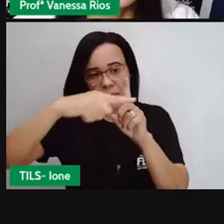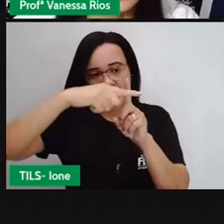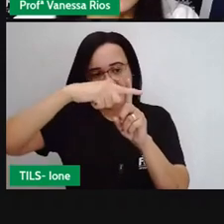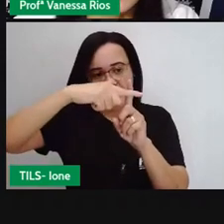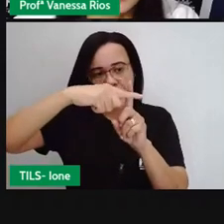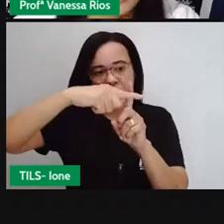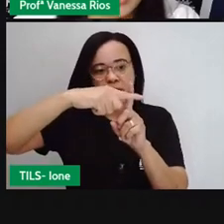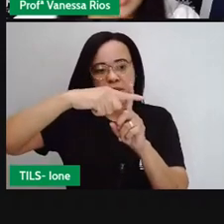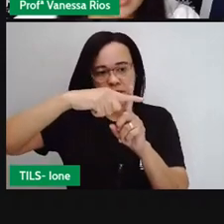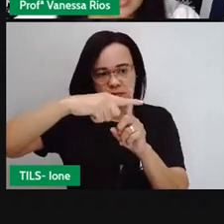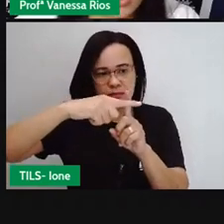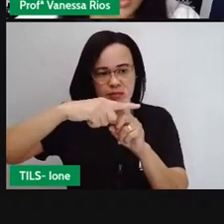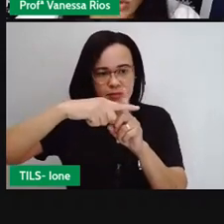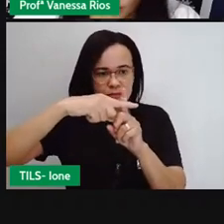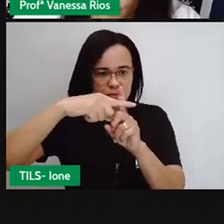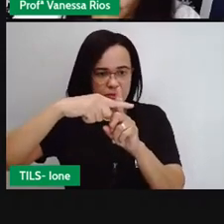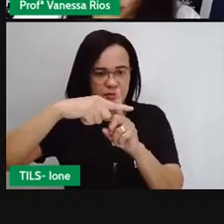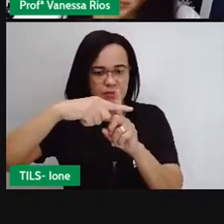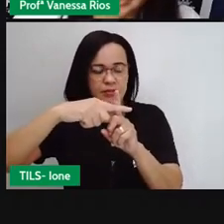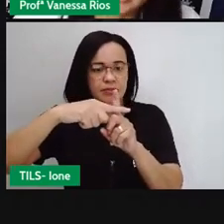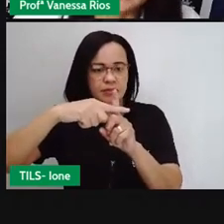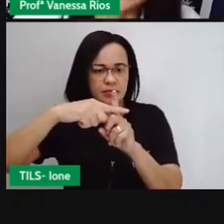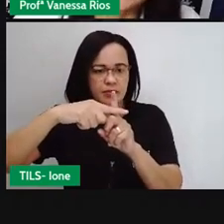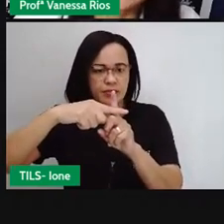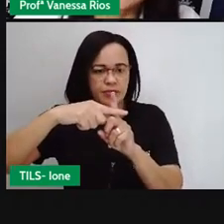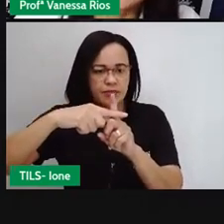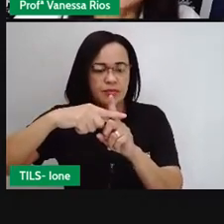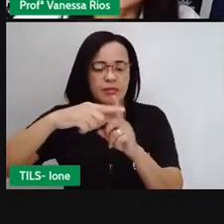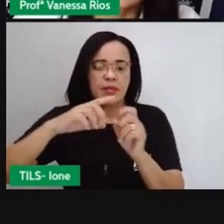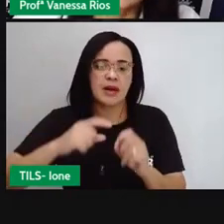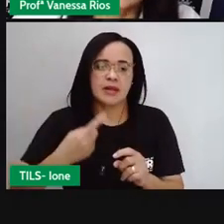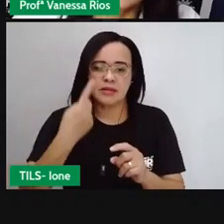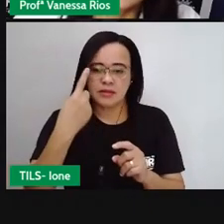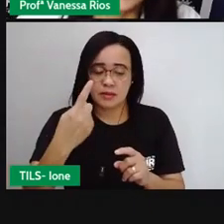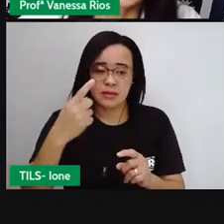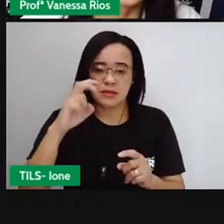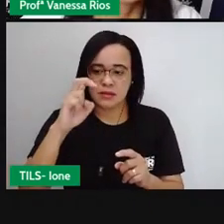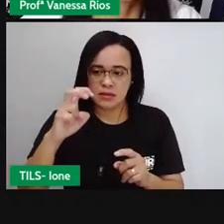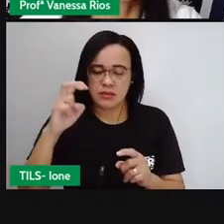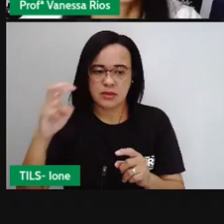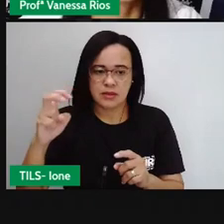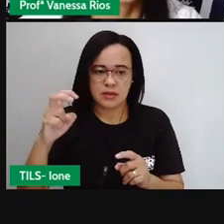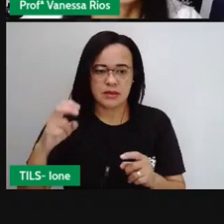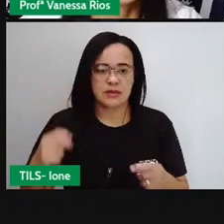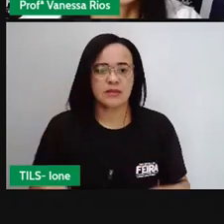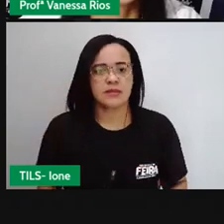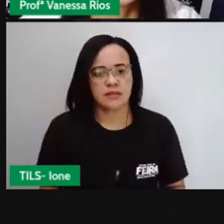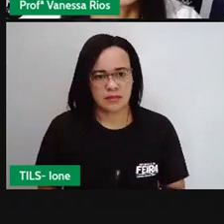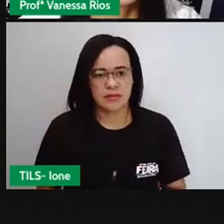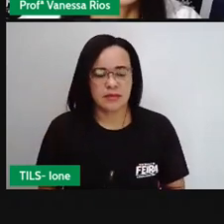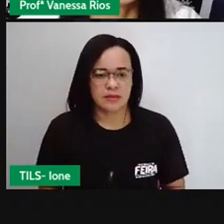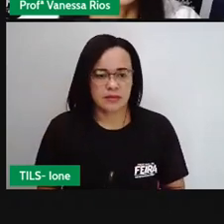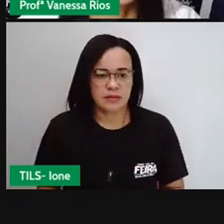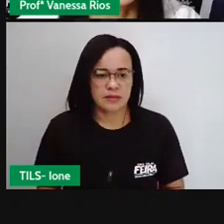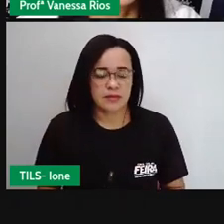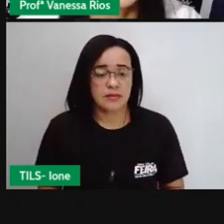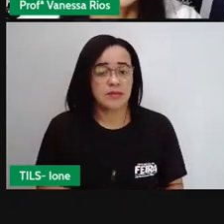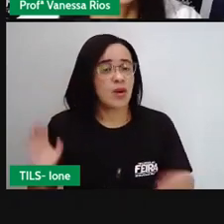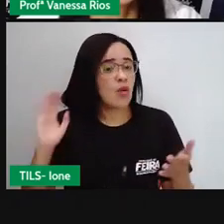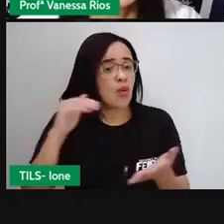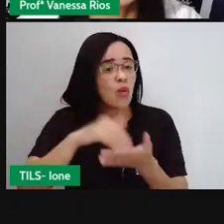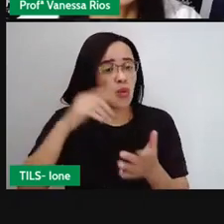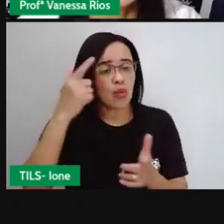cento e cinquenta e cinco frutas e aí a última o último problema ó